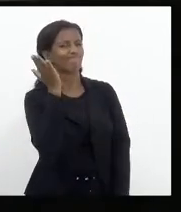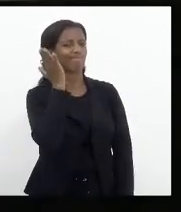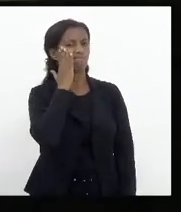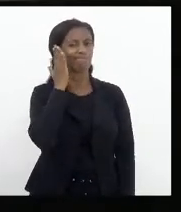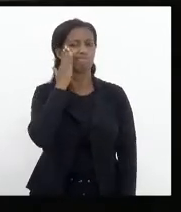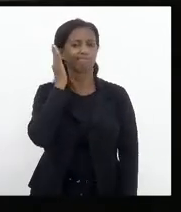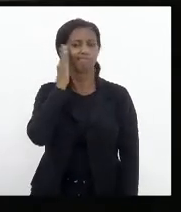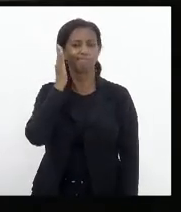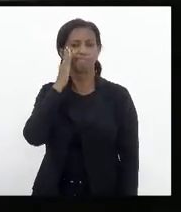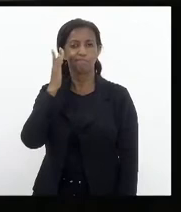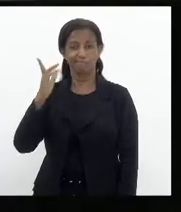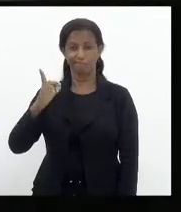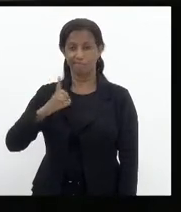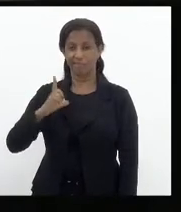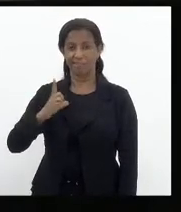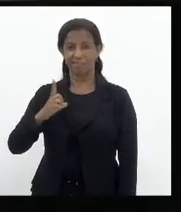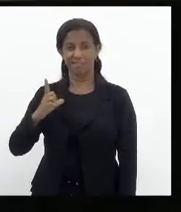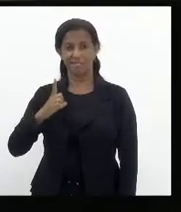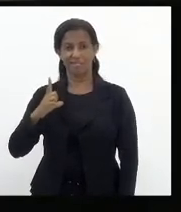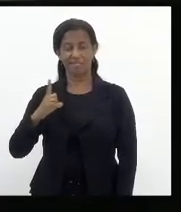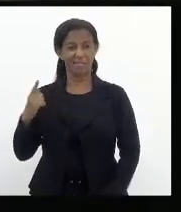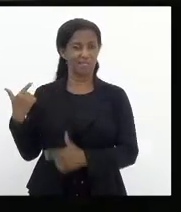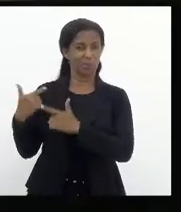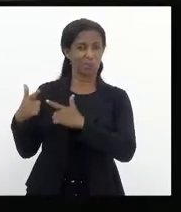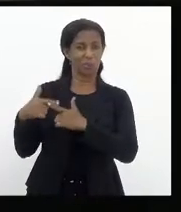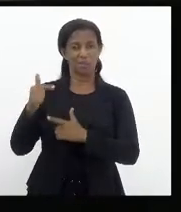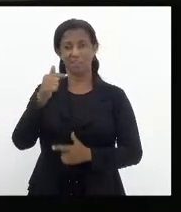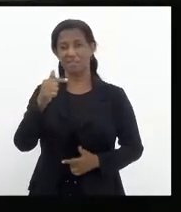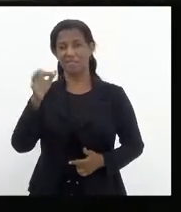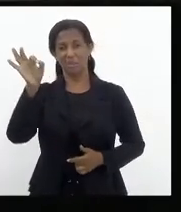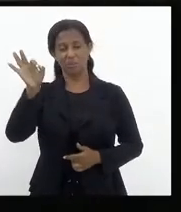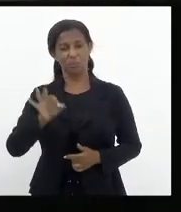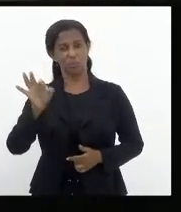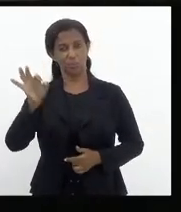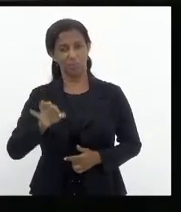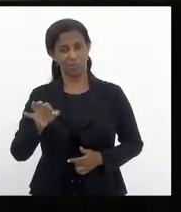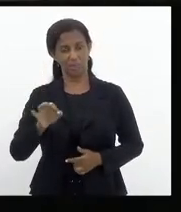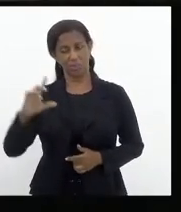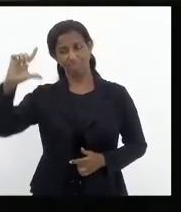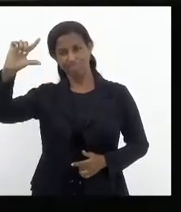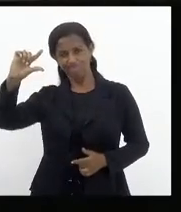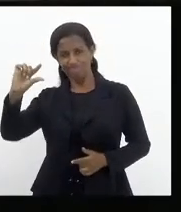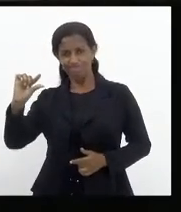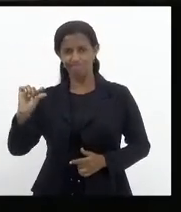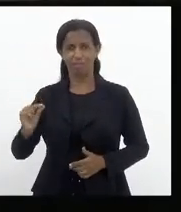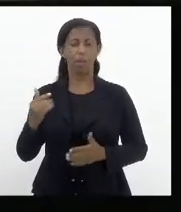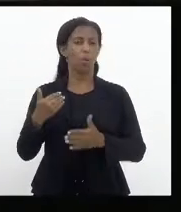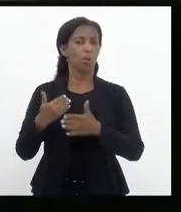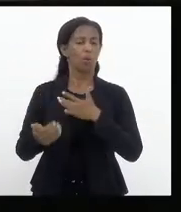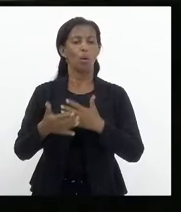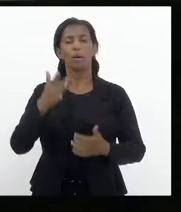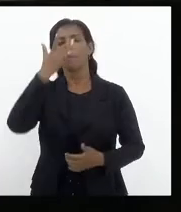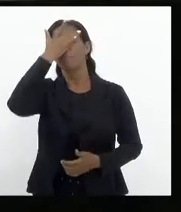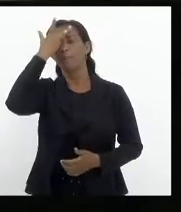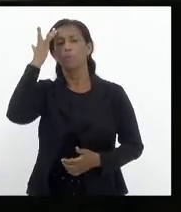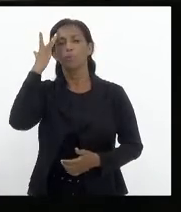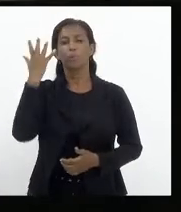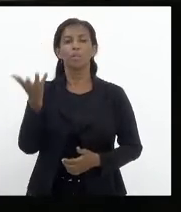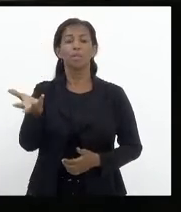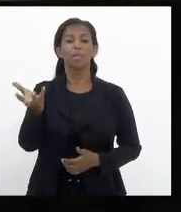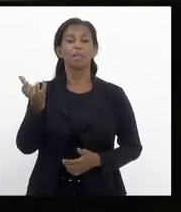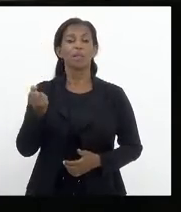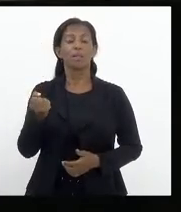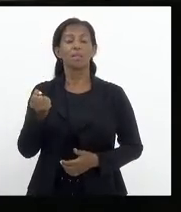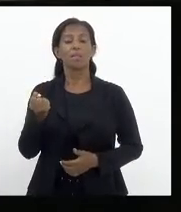teremos índices inflacionários em torno de 7% e que, minimamente, qualquer pessoa teria que receber,